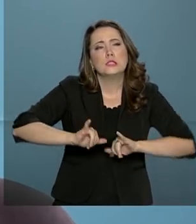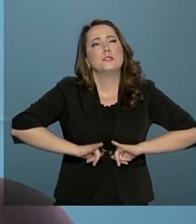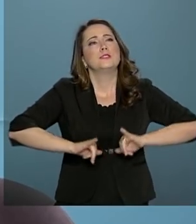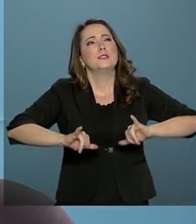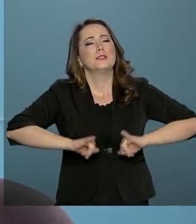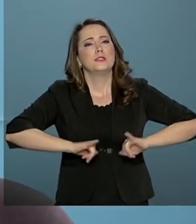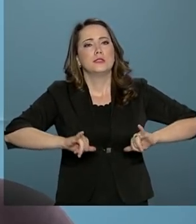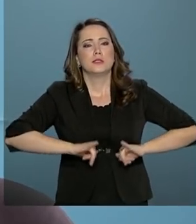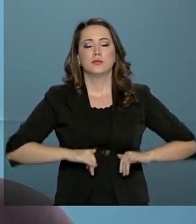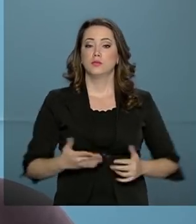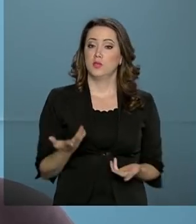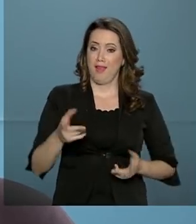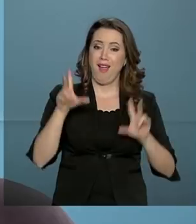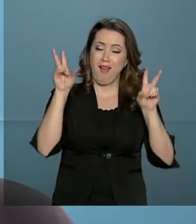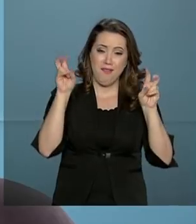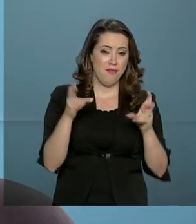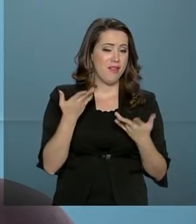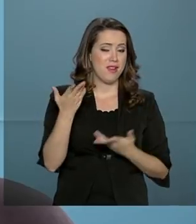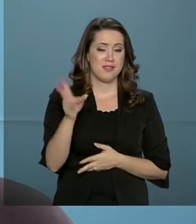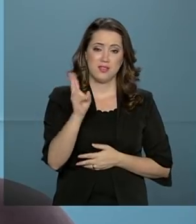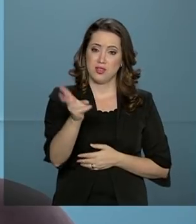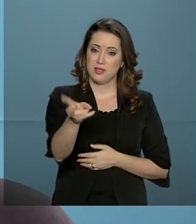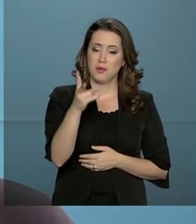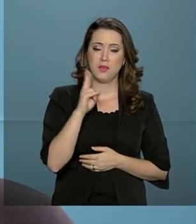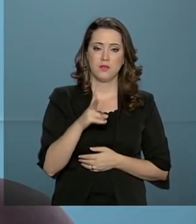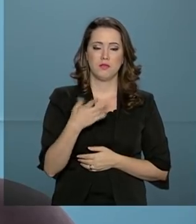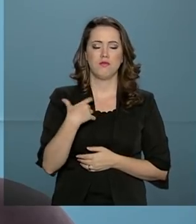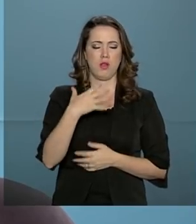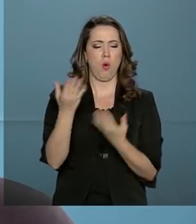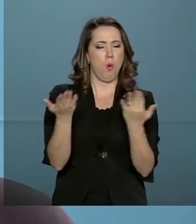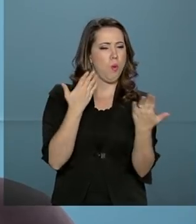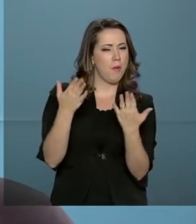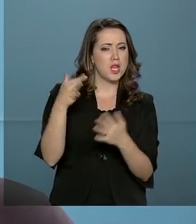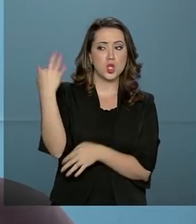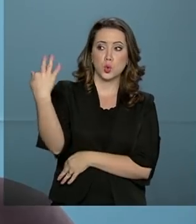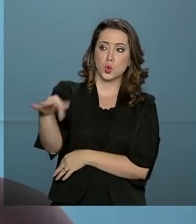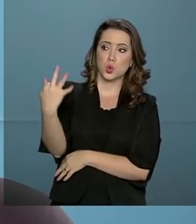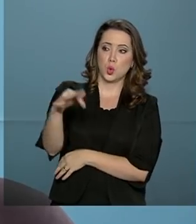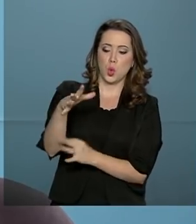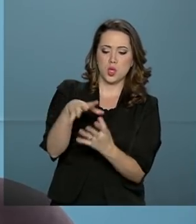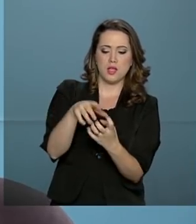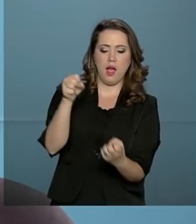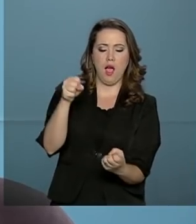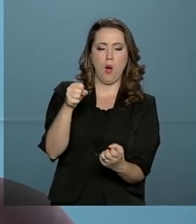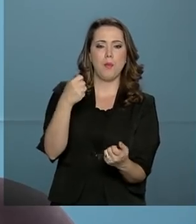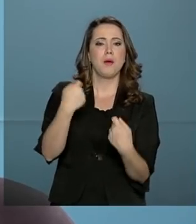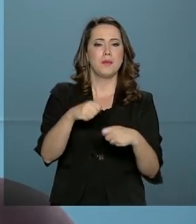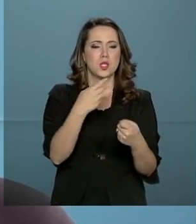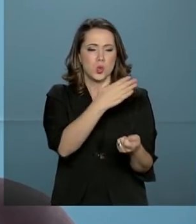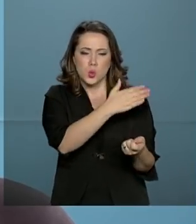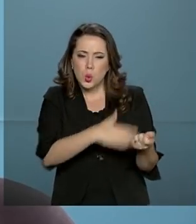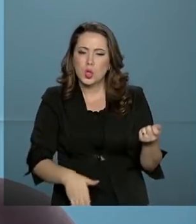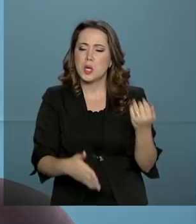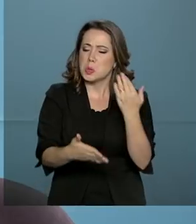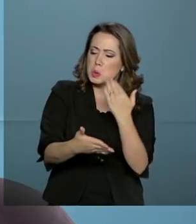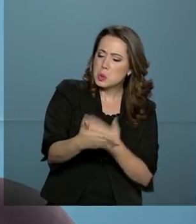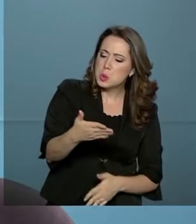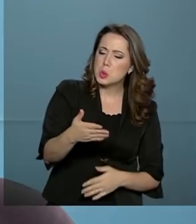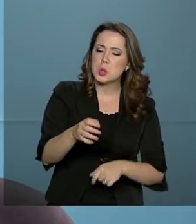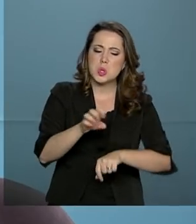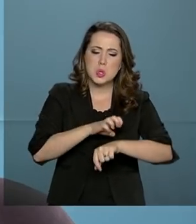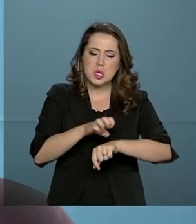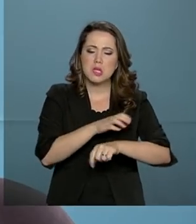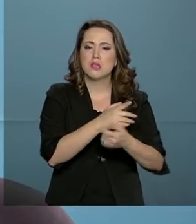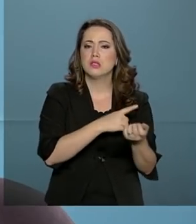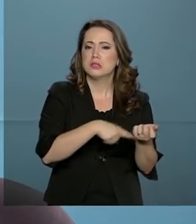das crianças, dos jovens, adolescentes é dor na alma. Então precisa cortar o corpo para aliviar a dor da alma. Então